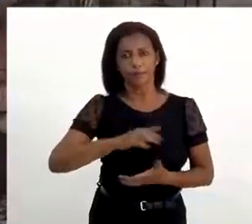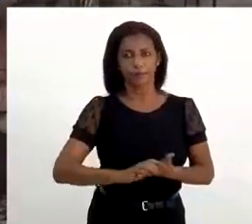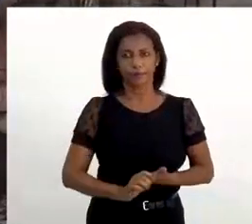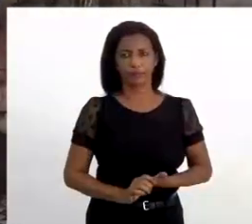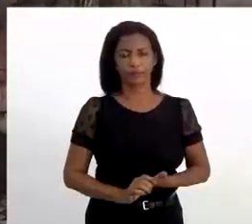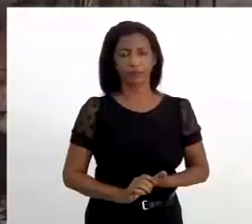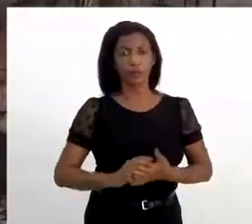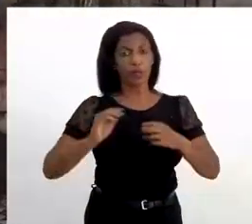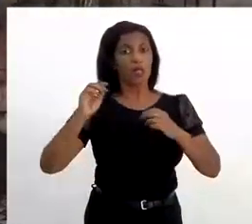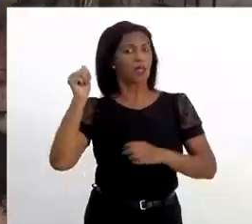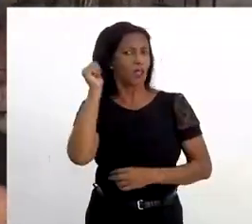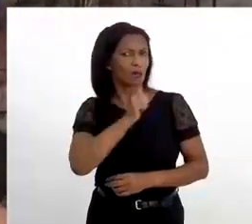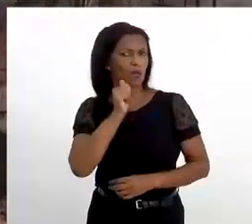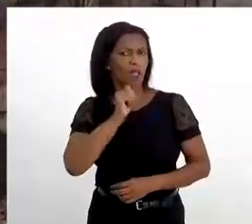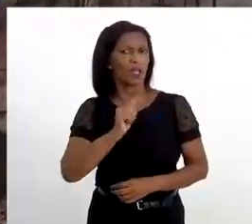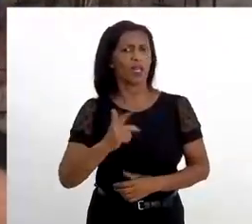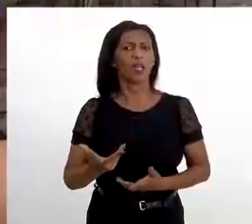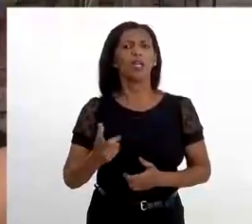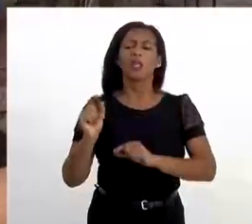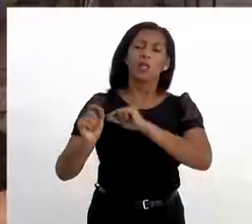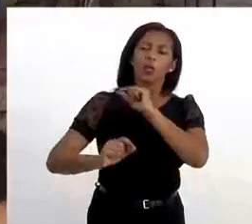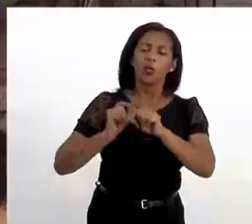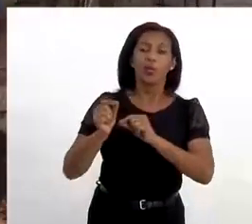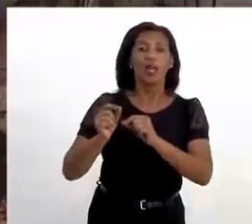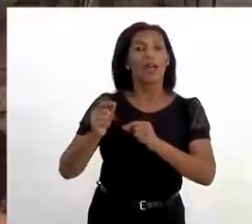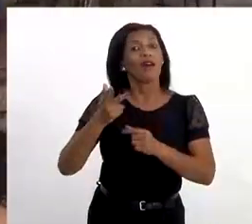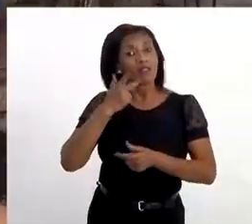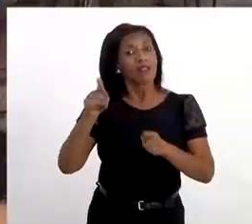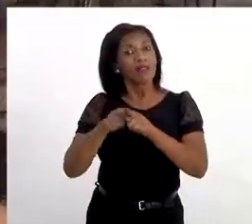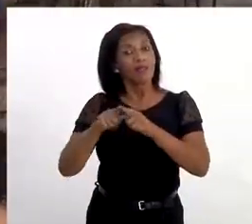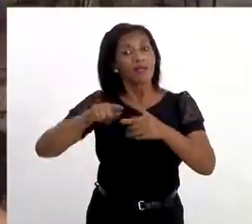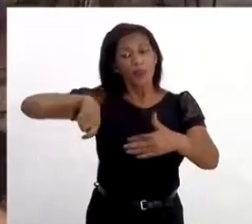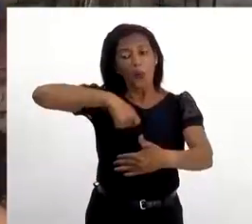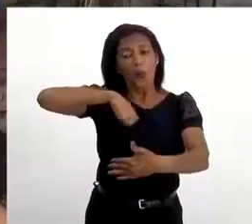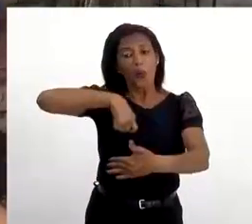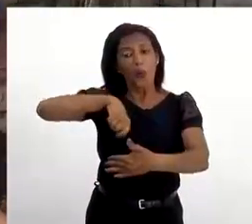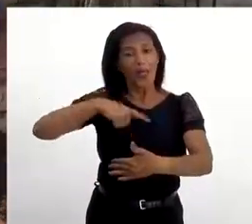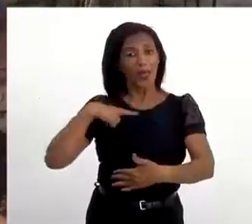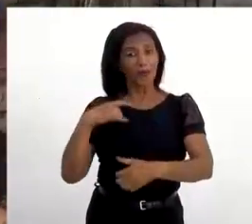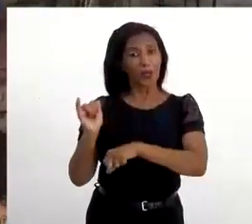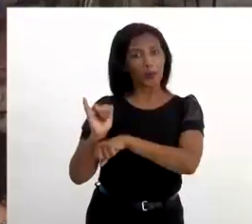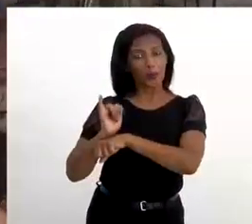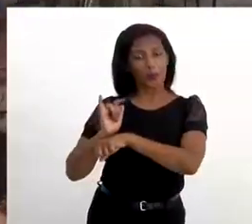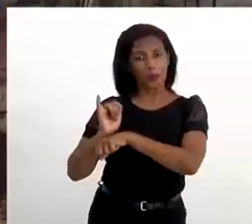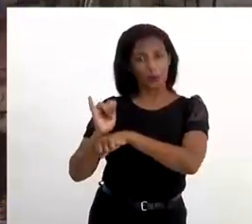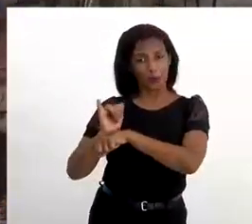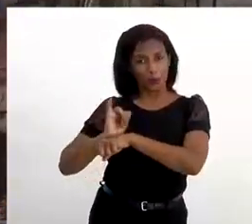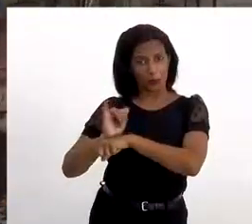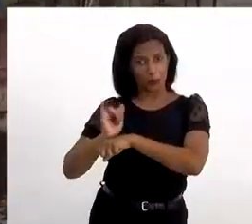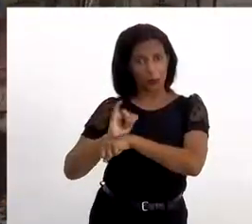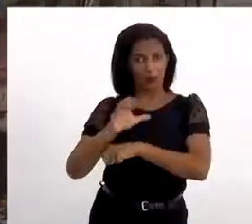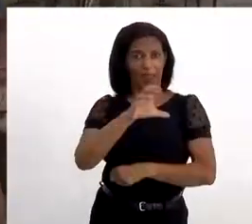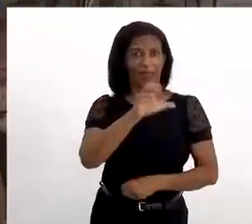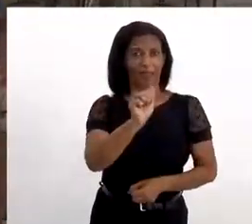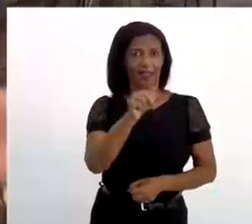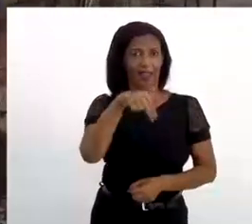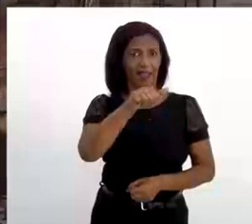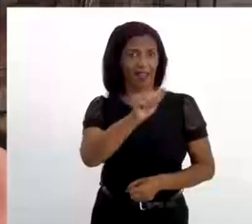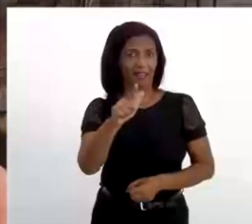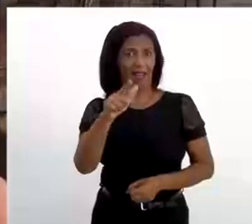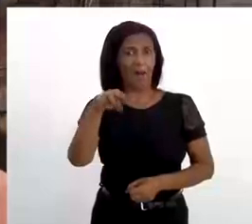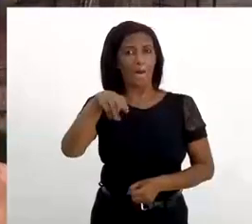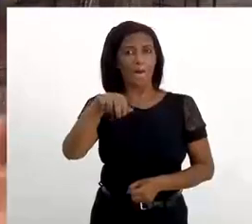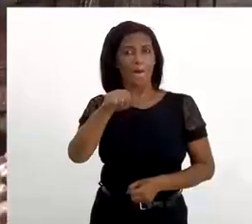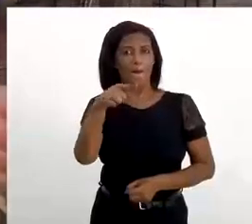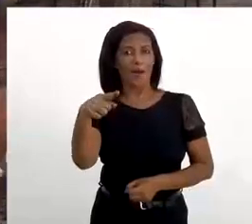sobre direito da mulher e sobre o que é, sobre culinária. Eu tenho um canal no YouTube, que é o canal da Mãe Nilce, que eu dou aula